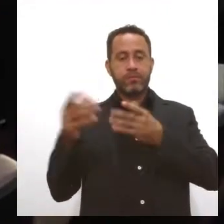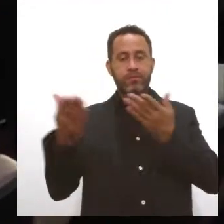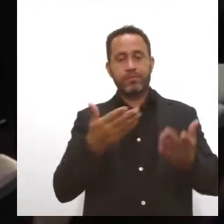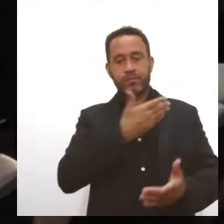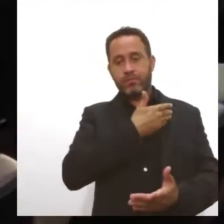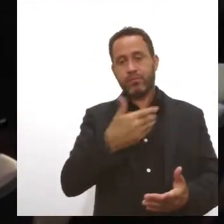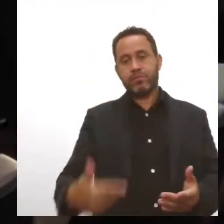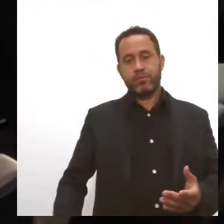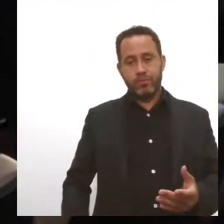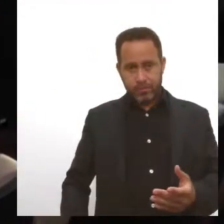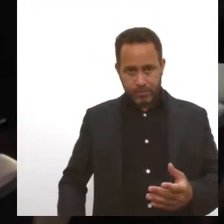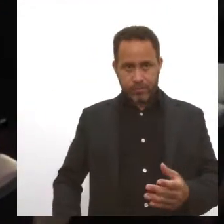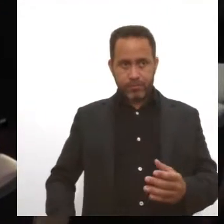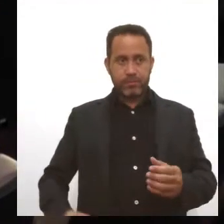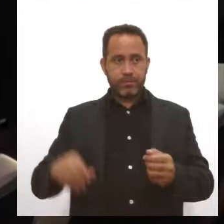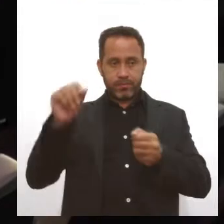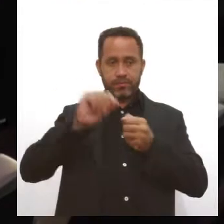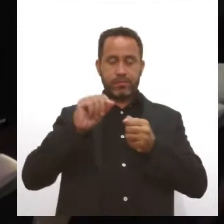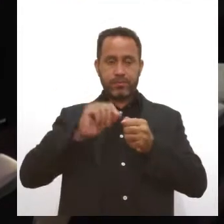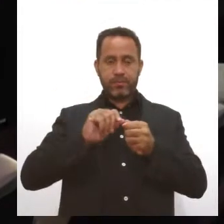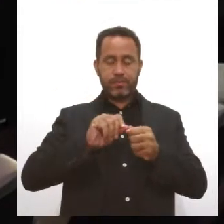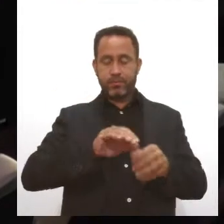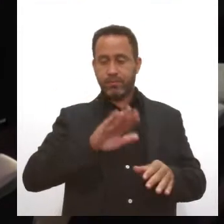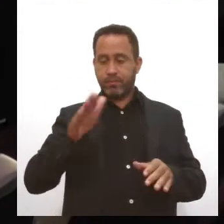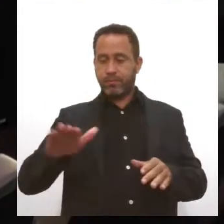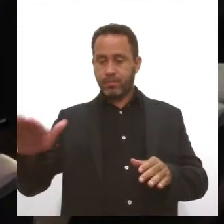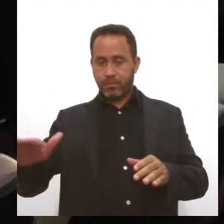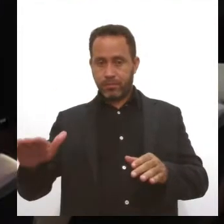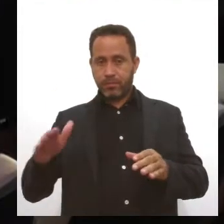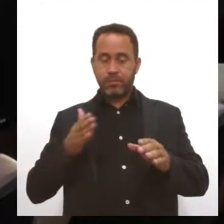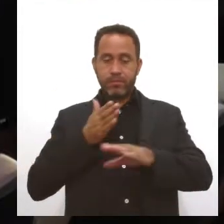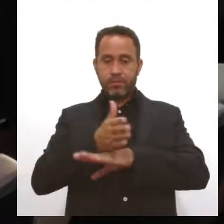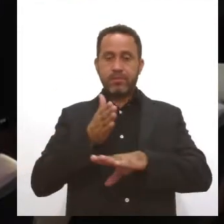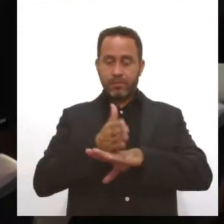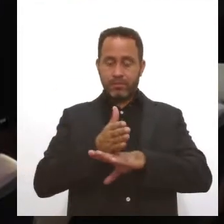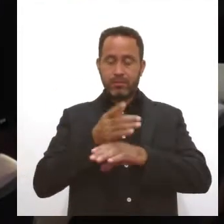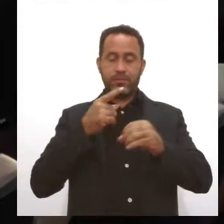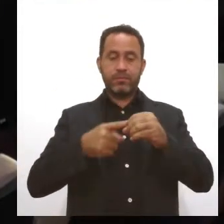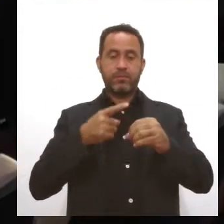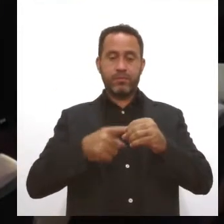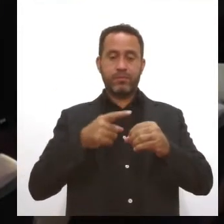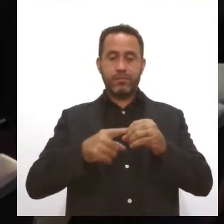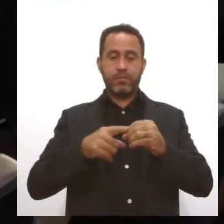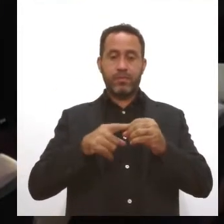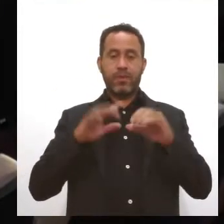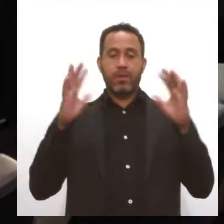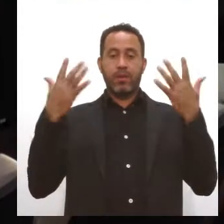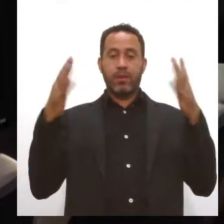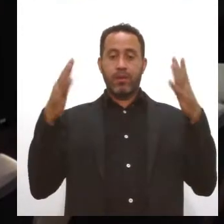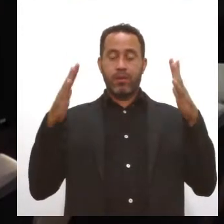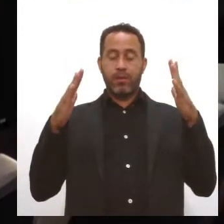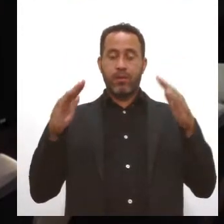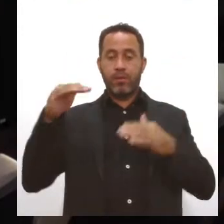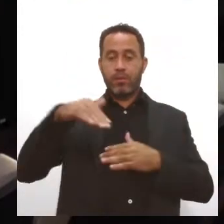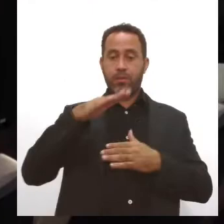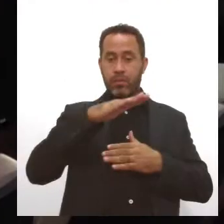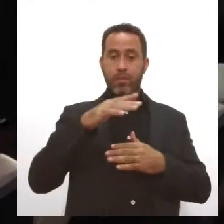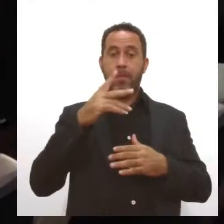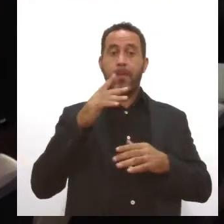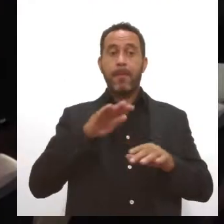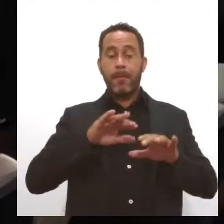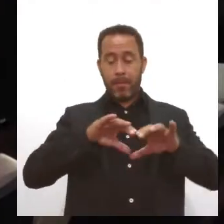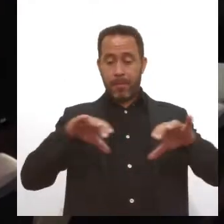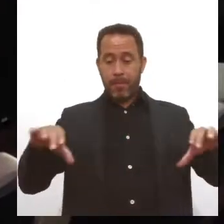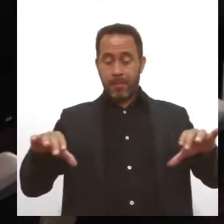Sergipe a instalação de quebra-mola na entrada do povoado Piabas, em Nossa Senhora da Glória, para diminuir a quantidade de